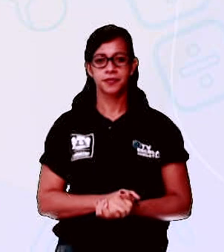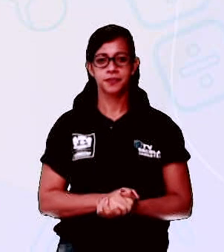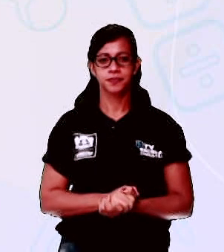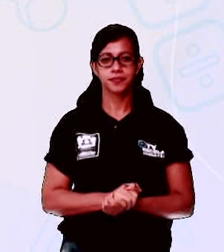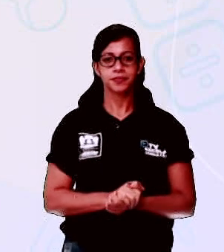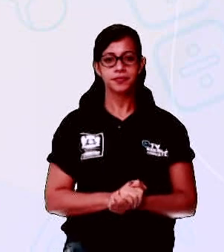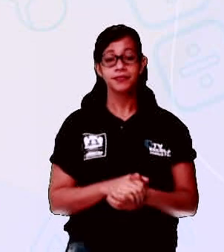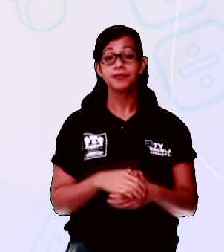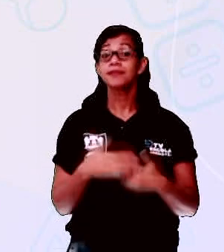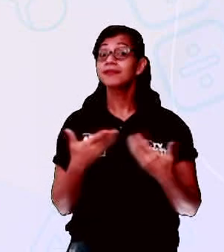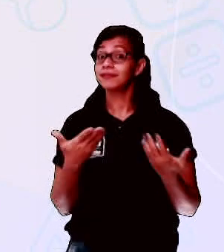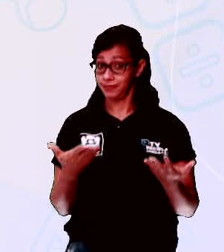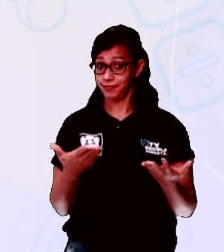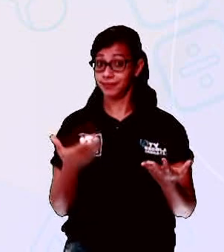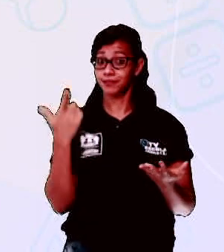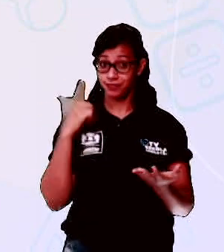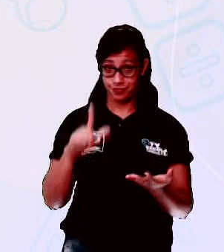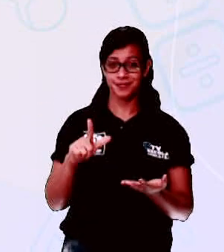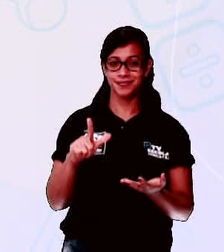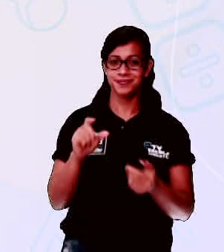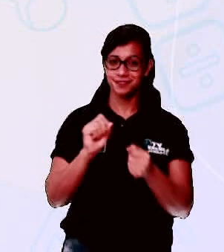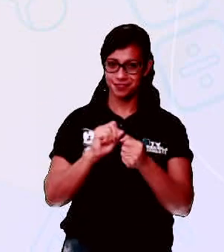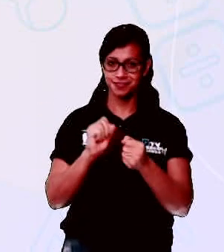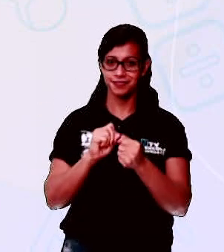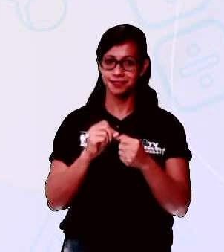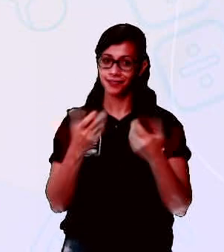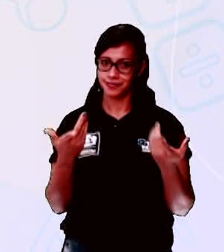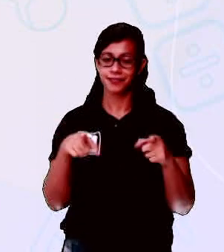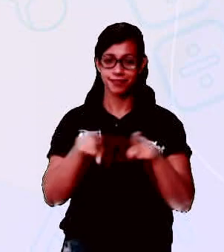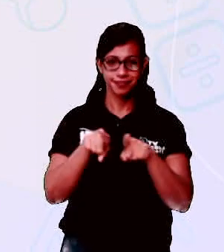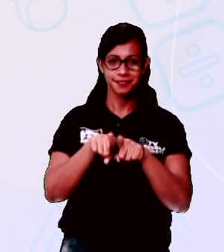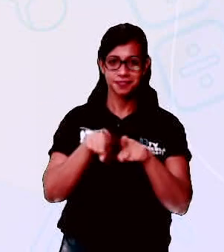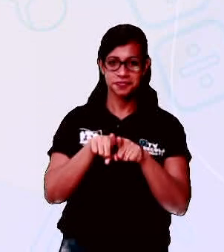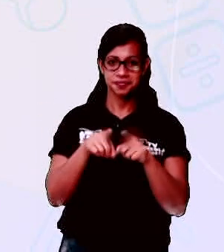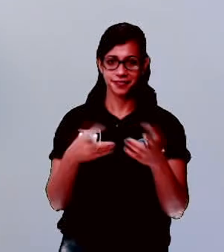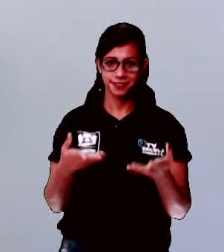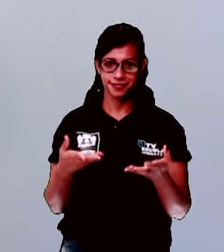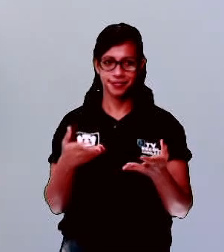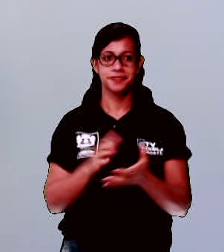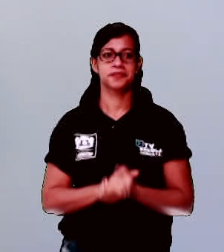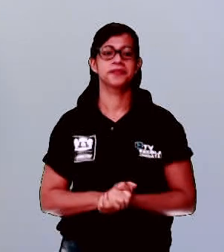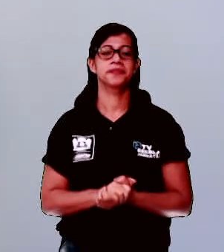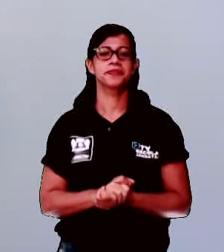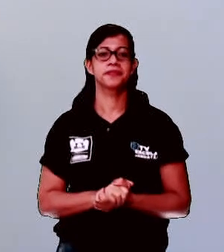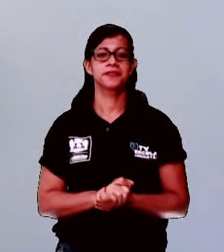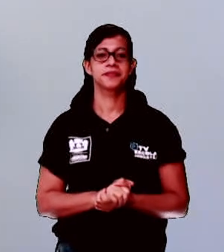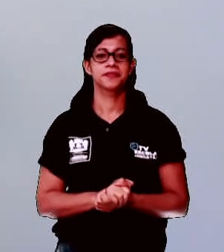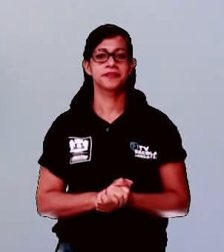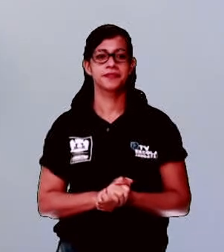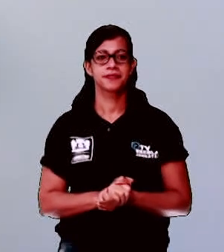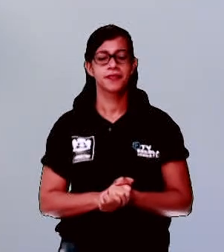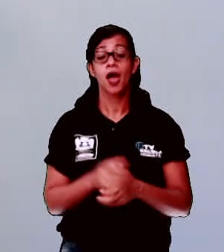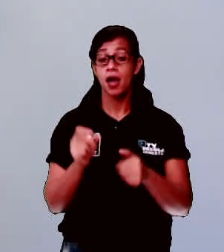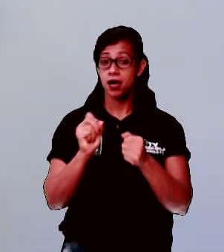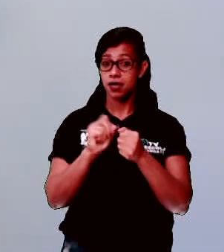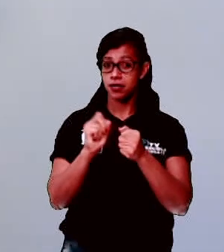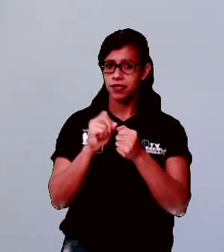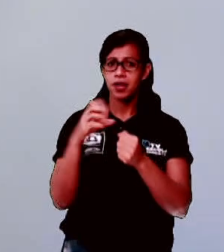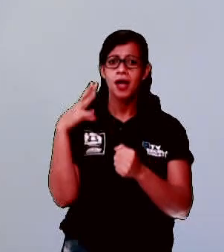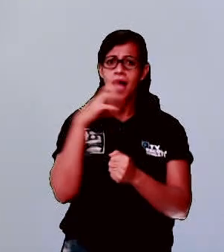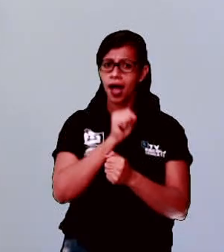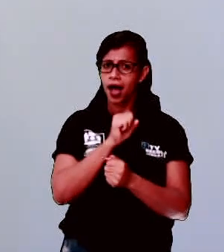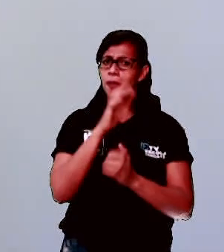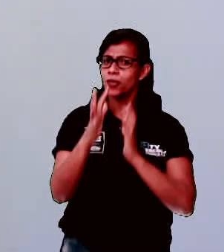E aí, conseguiu fazer o nosso trava-línguas? Agora tem outro para você exercitar um pouquinho mais.